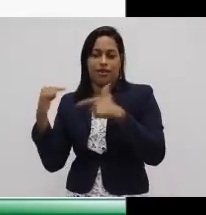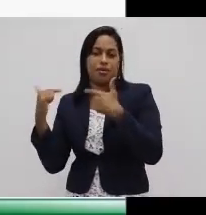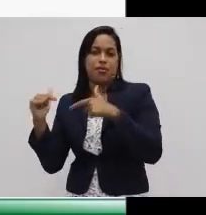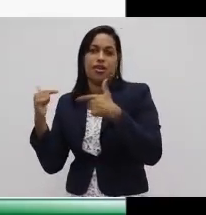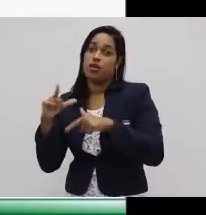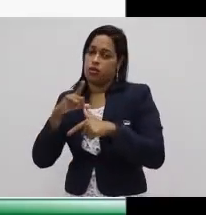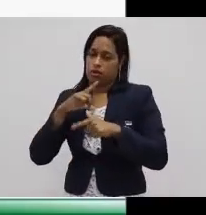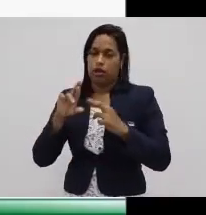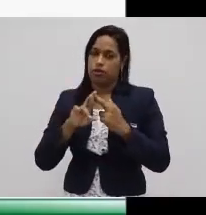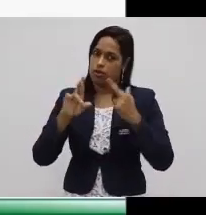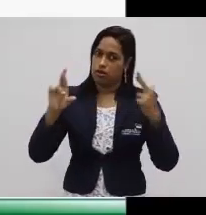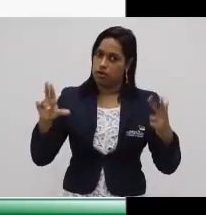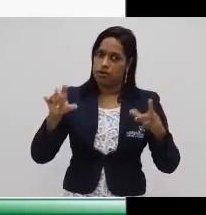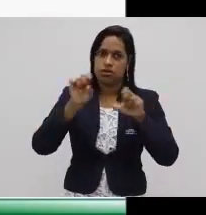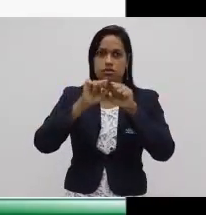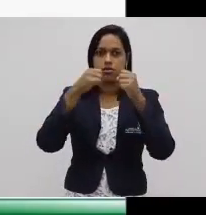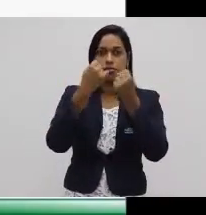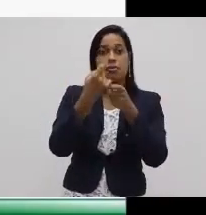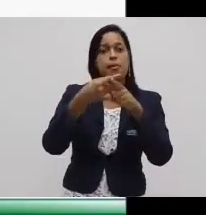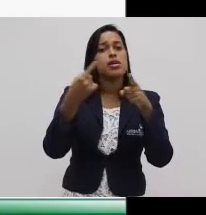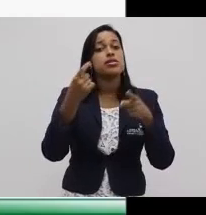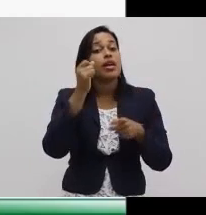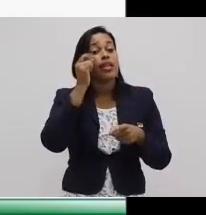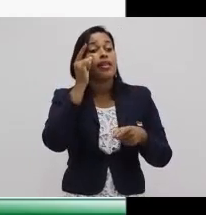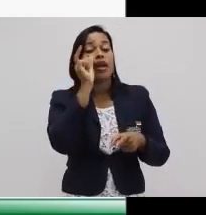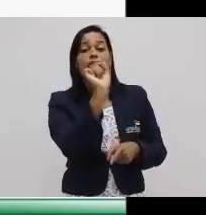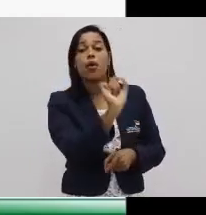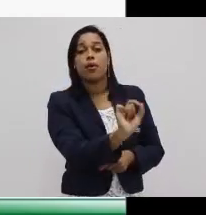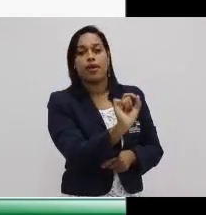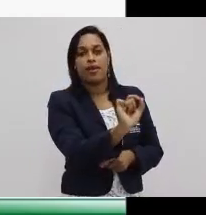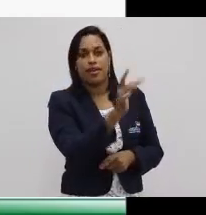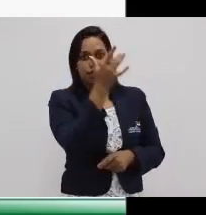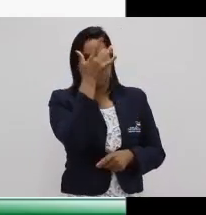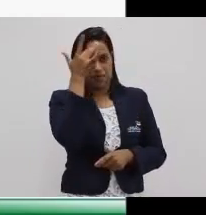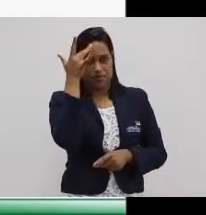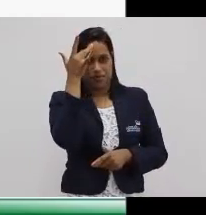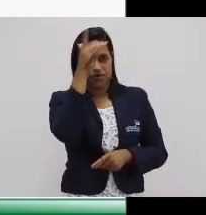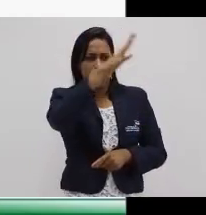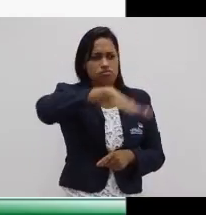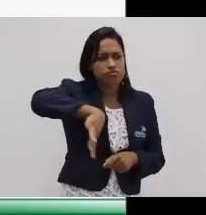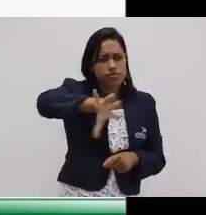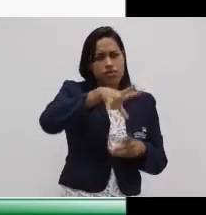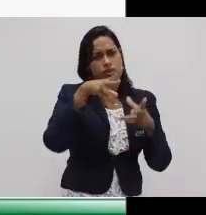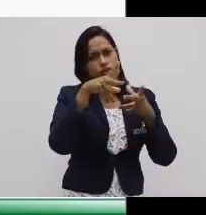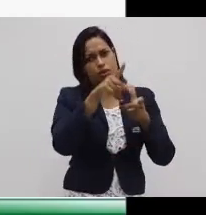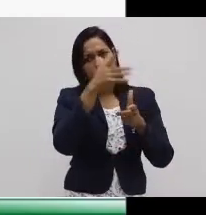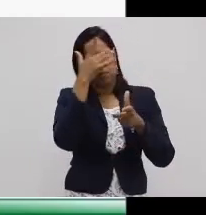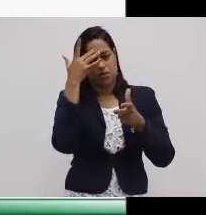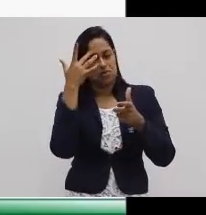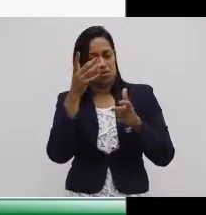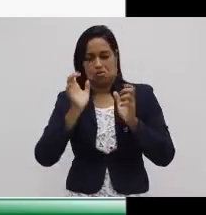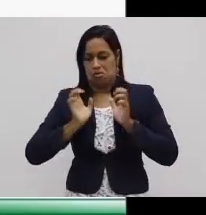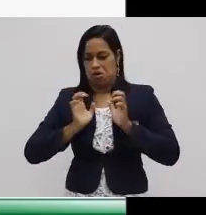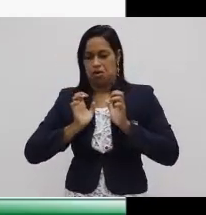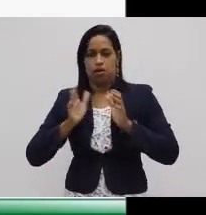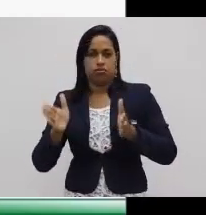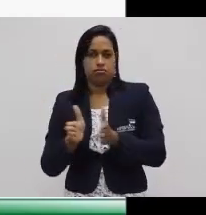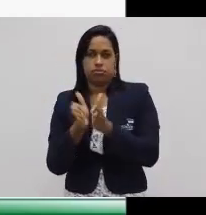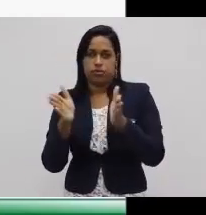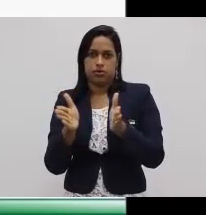distinção de classes também, mas a ideia principal desse modo é que as pessoas, todas elas, sejam elas ricas ou pobres,